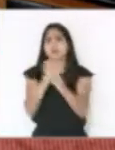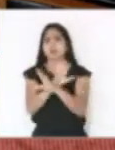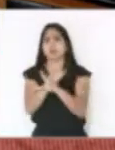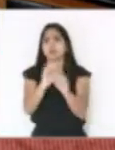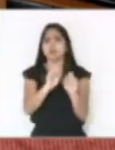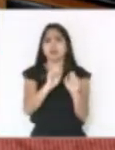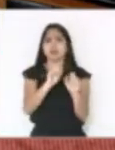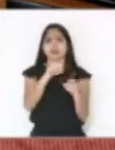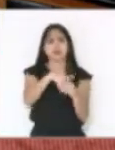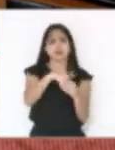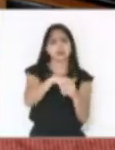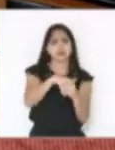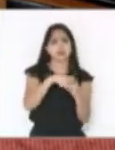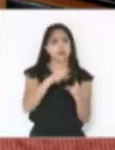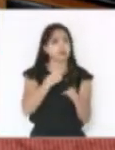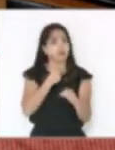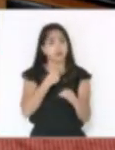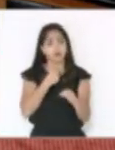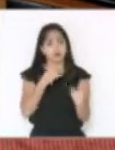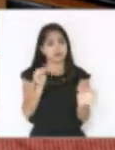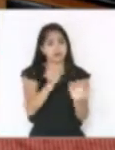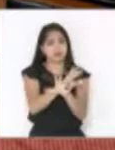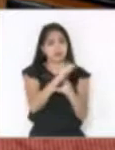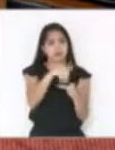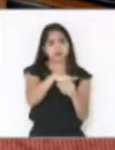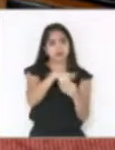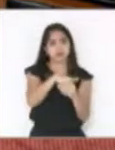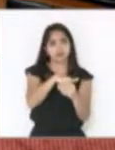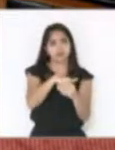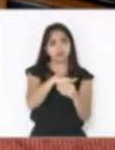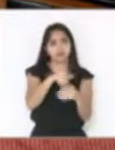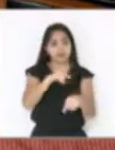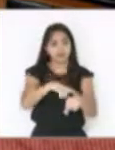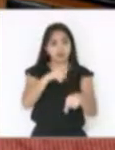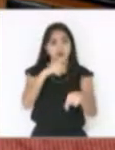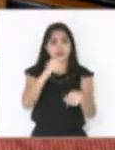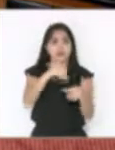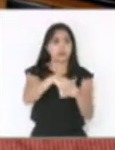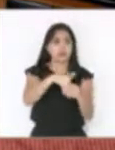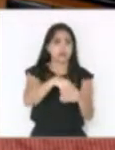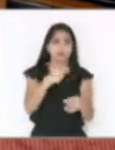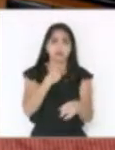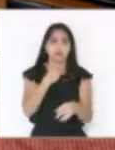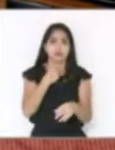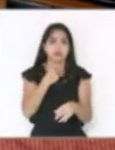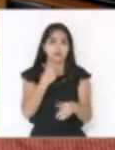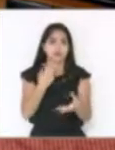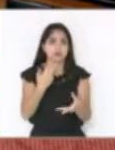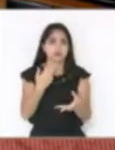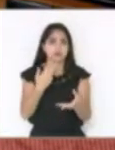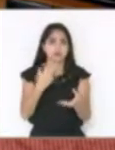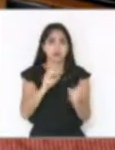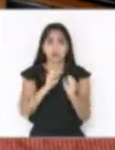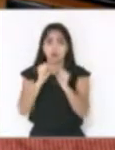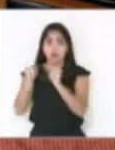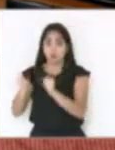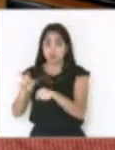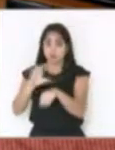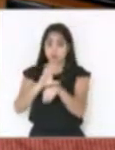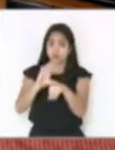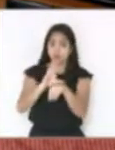votação. Não, vossa excelência não pode fazer isso. Porque senão tem um poder que a Constituição